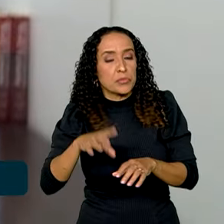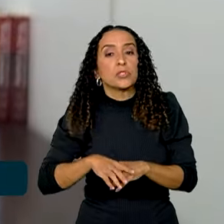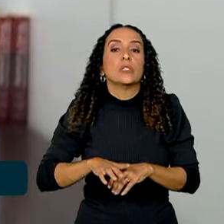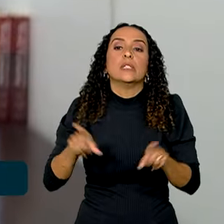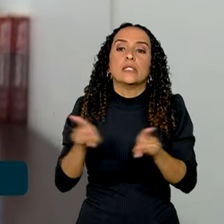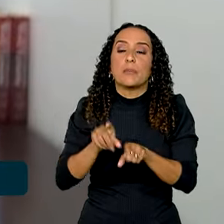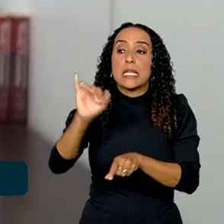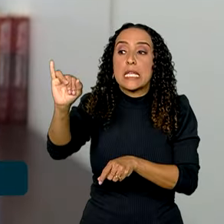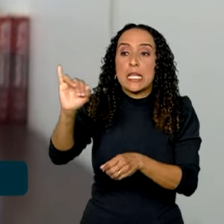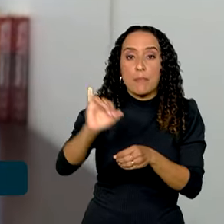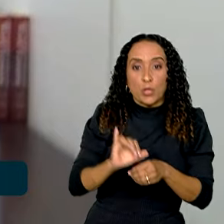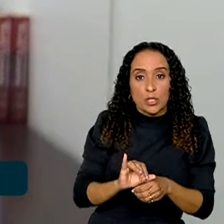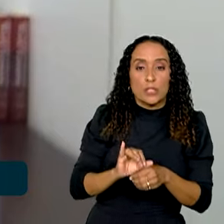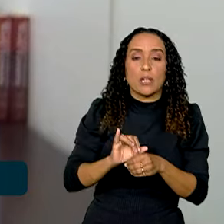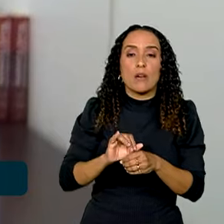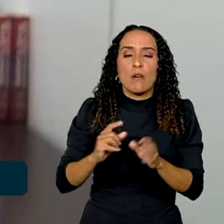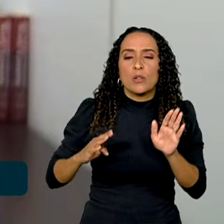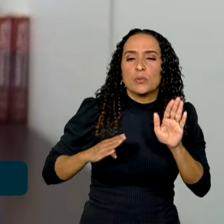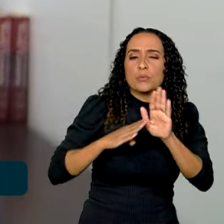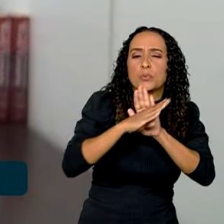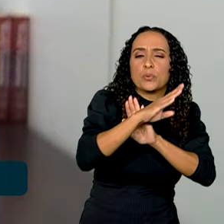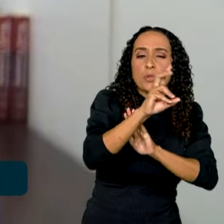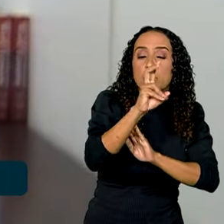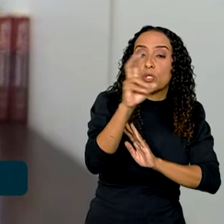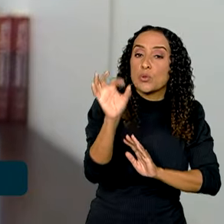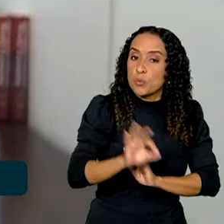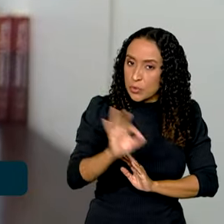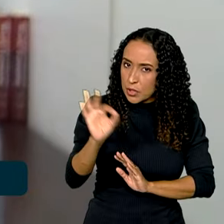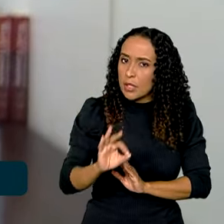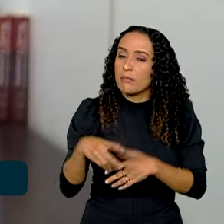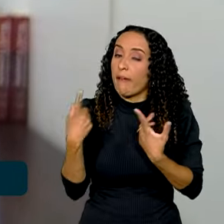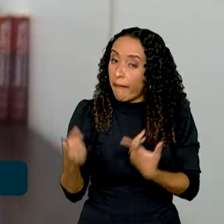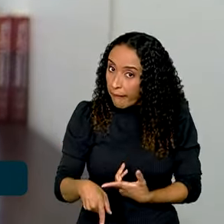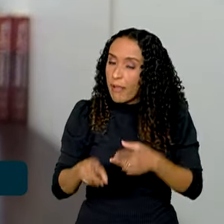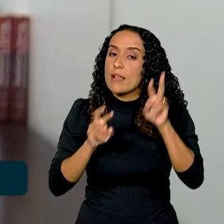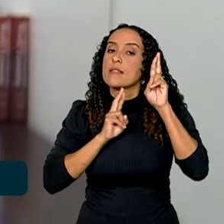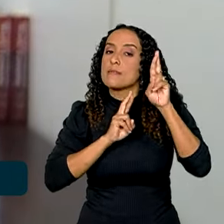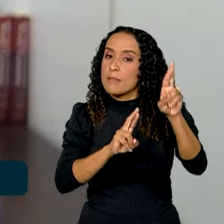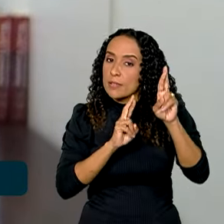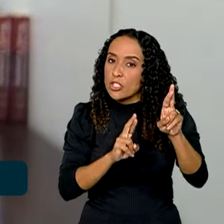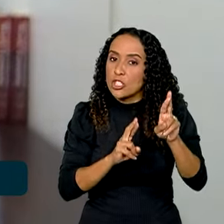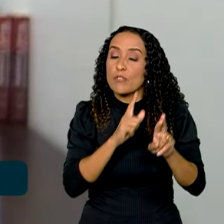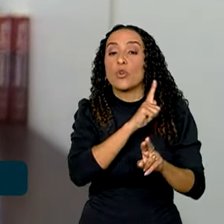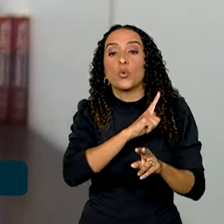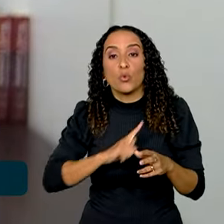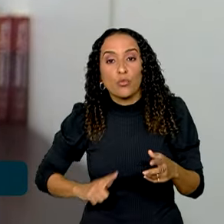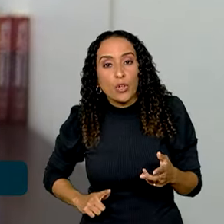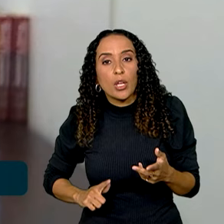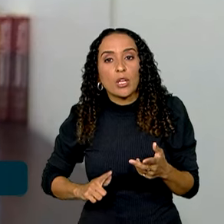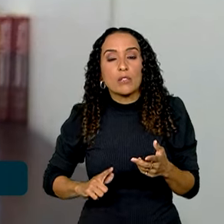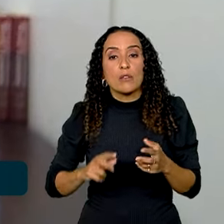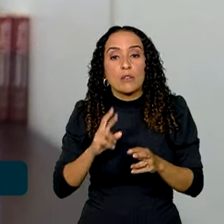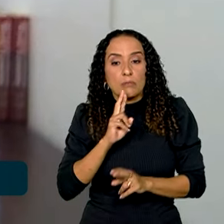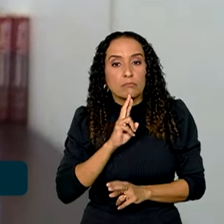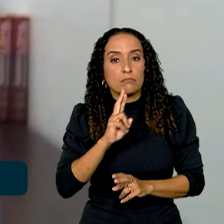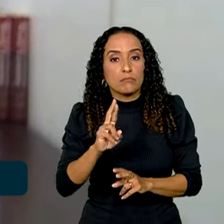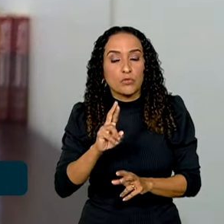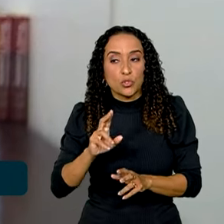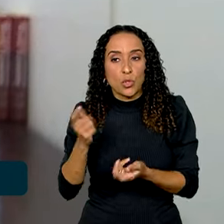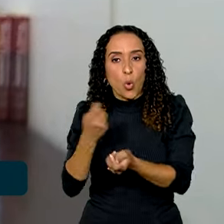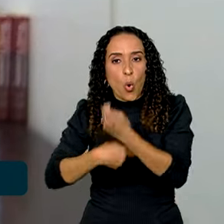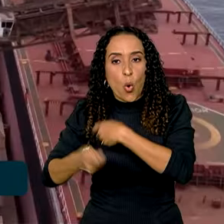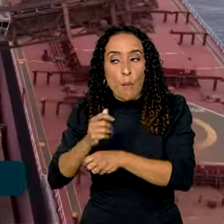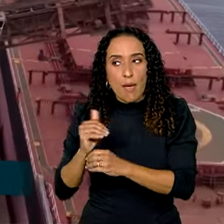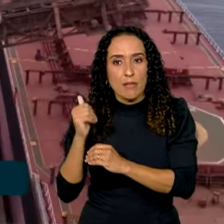e importação com um crescimento de cerca de 5%. Essa é a expectativa do governo para o resultado do comércio exterior